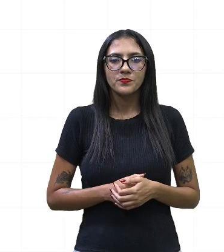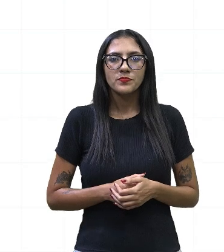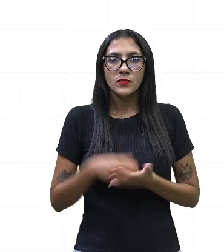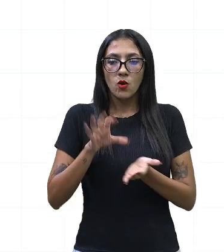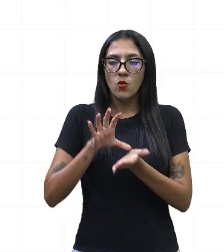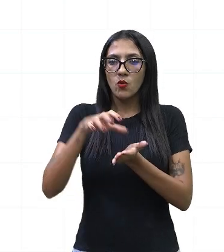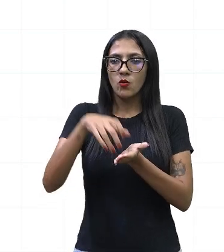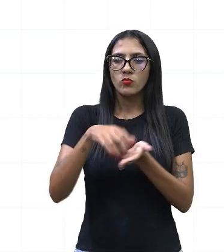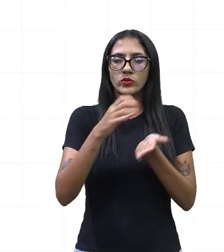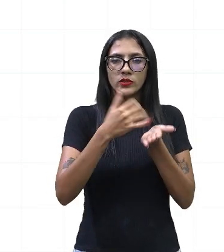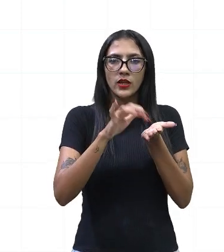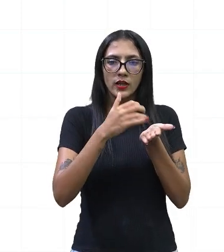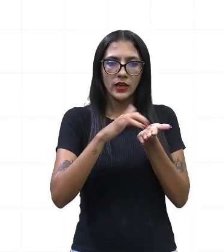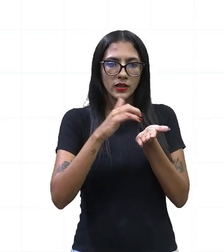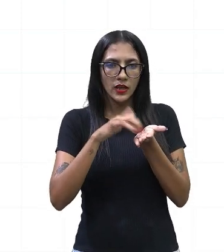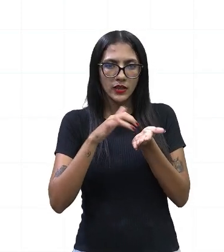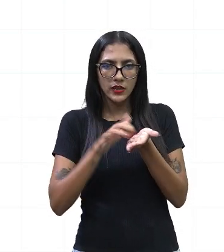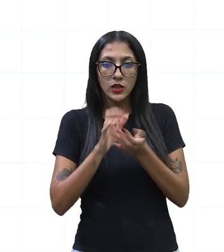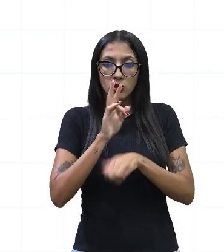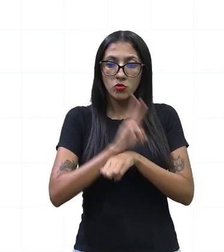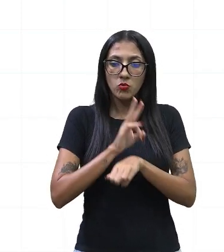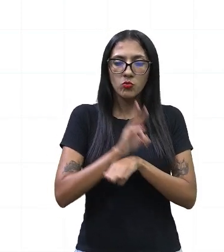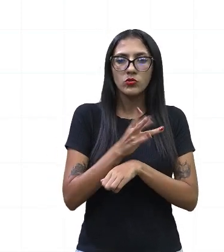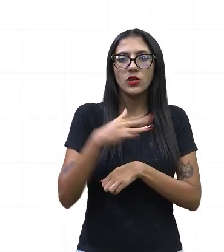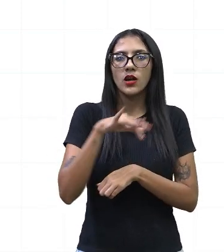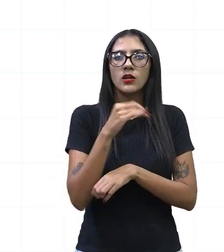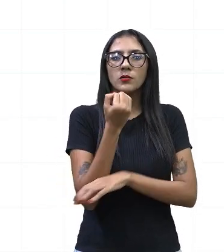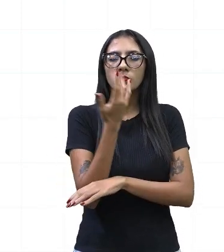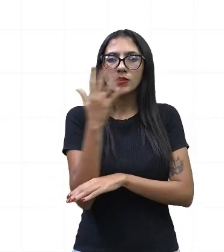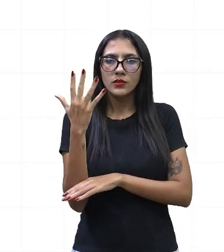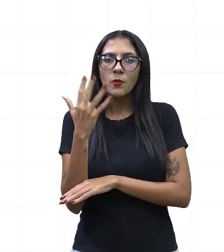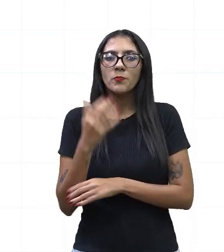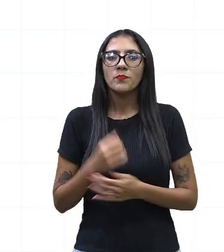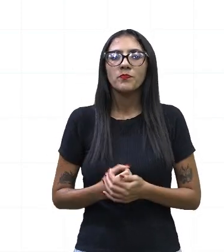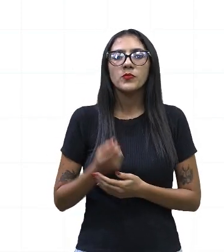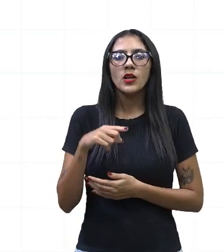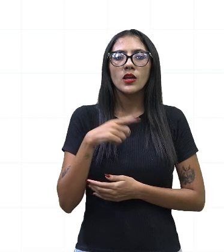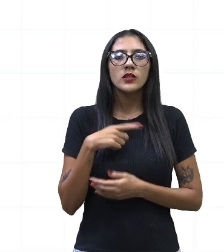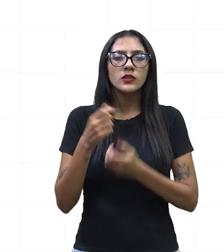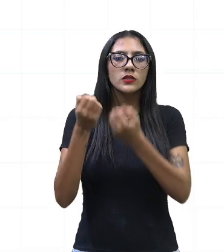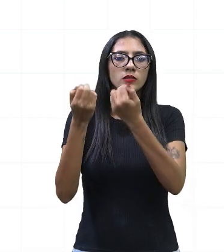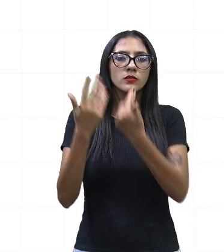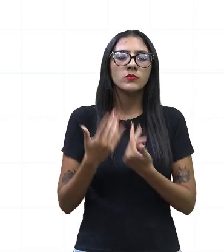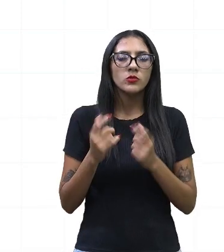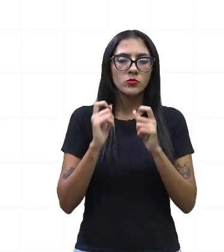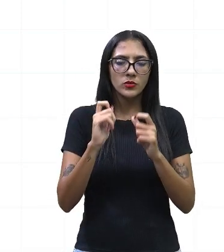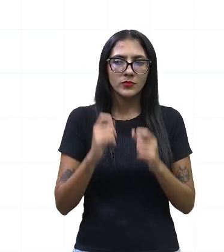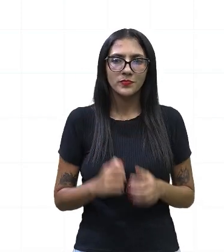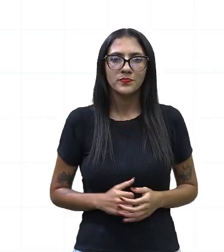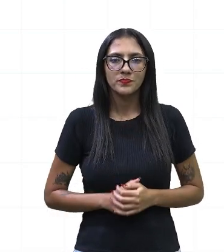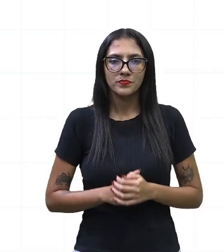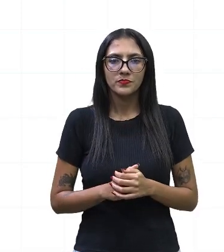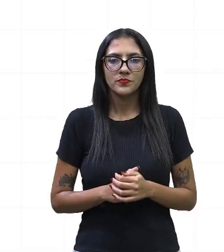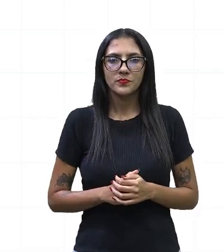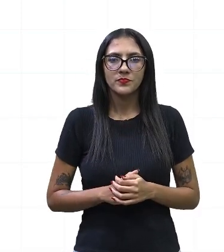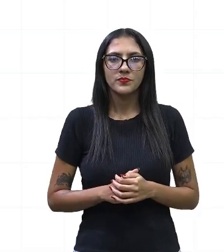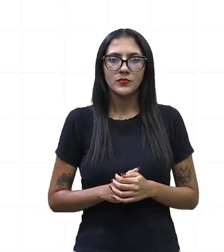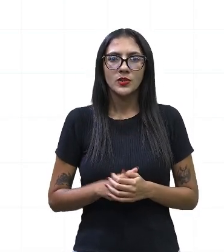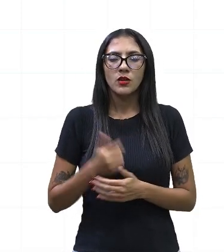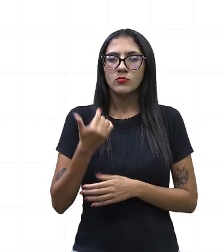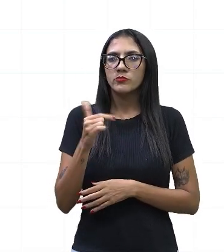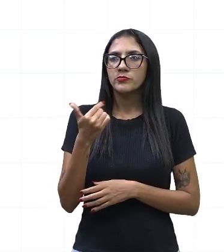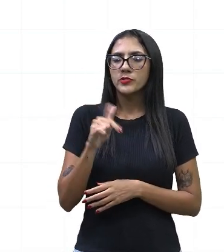Sustentabilidade do Estado do Pará, ele informa que não há nenhum processo em andamento